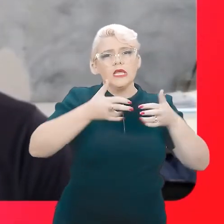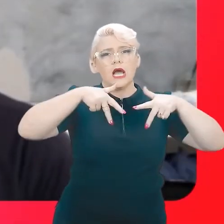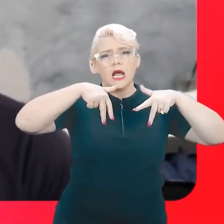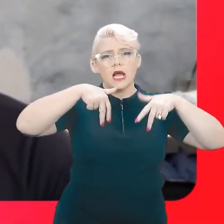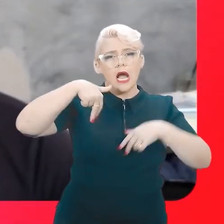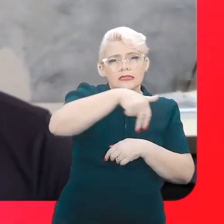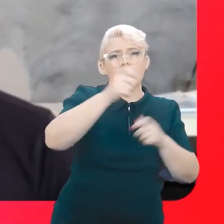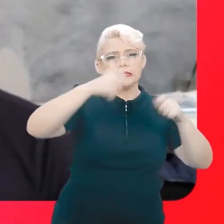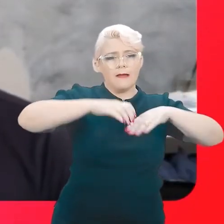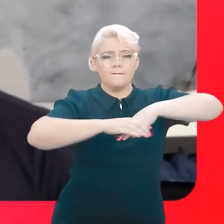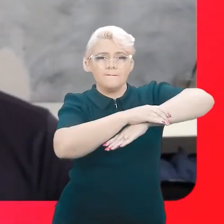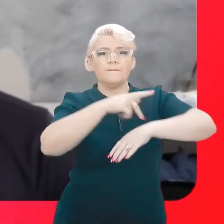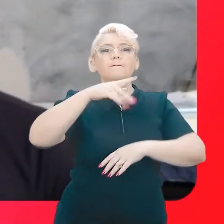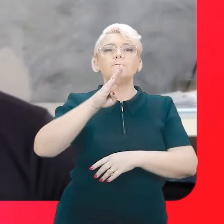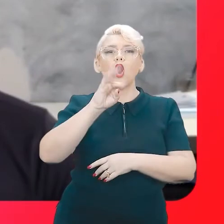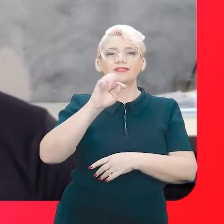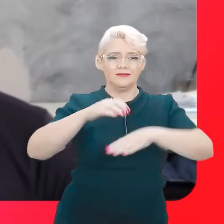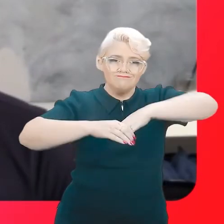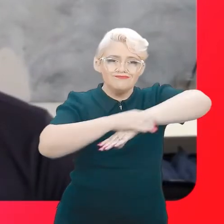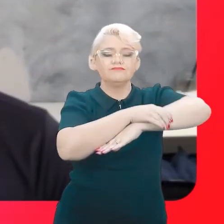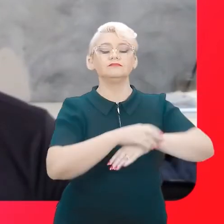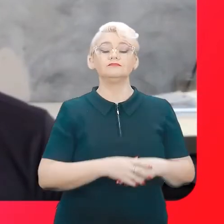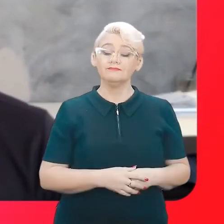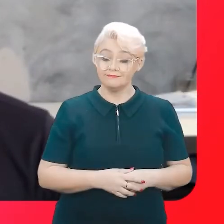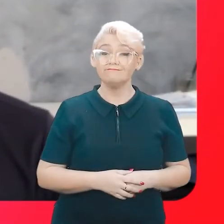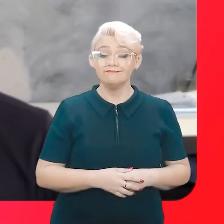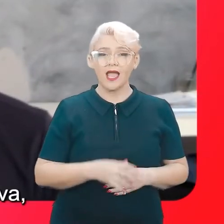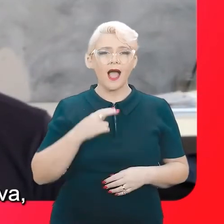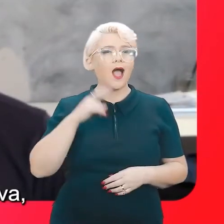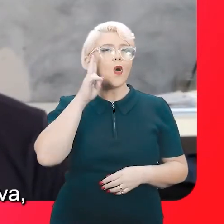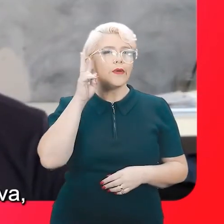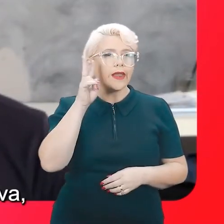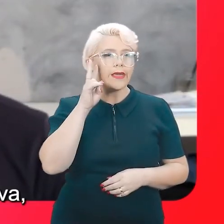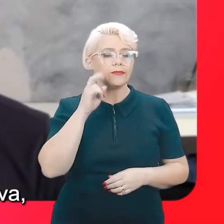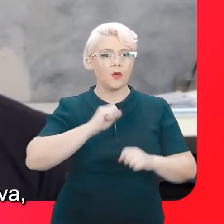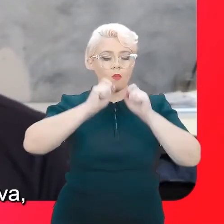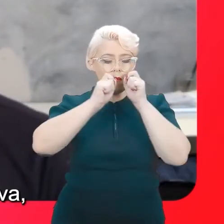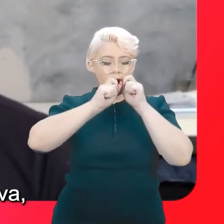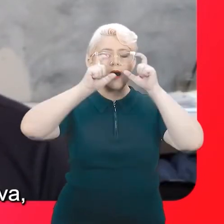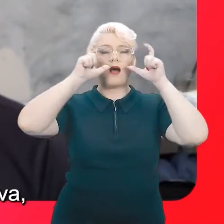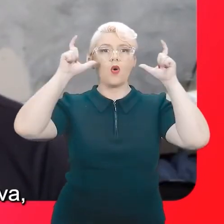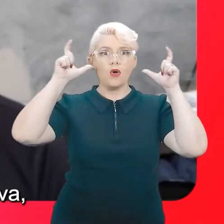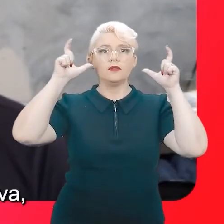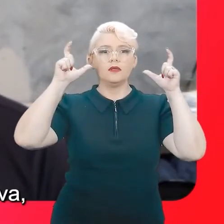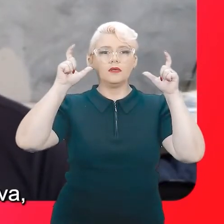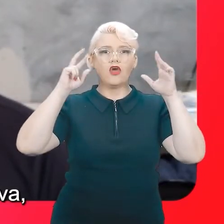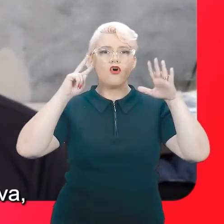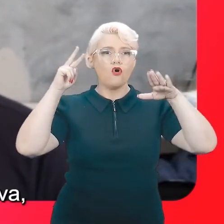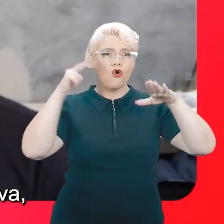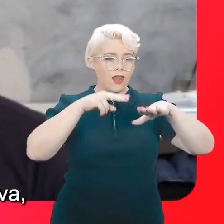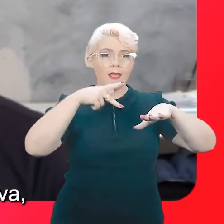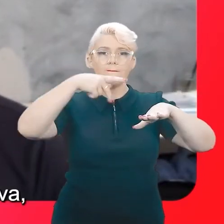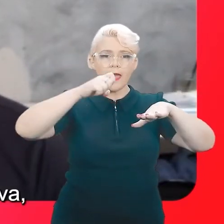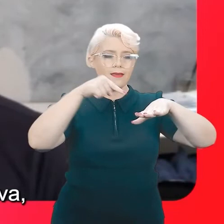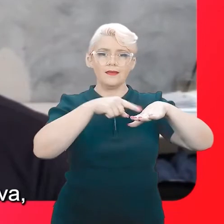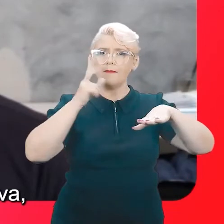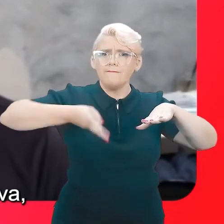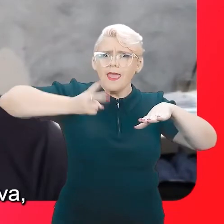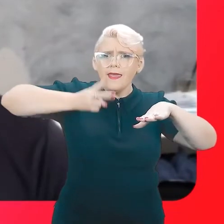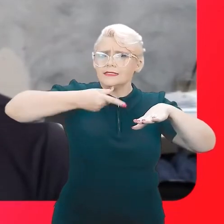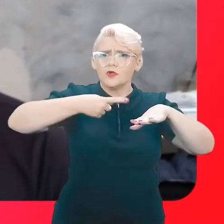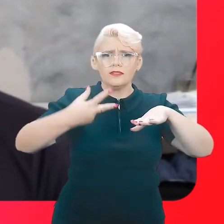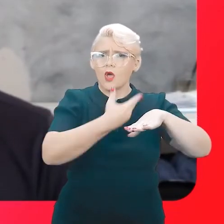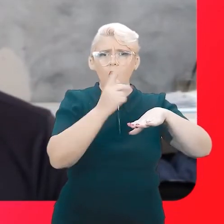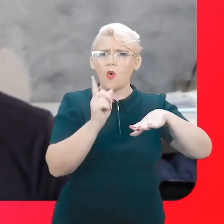para usar uma bota. Uhum. E aí eu lembro que quando eu acordei e vi meus pezinhos da mesma forma que